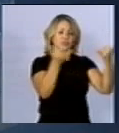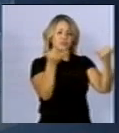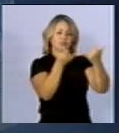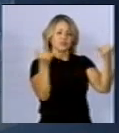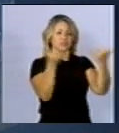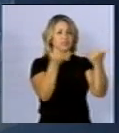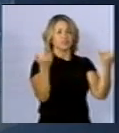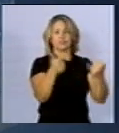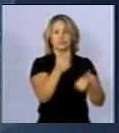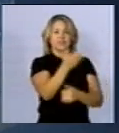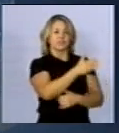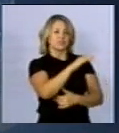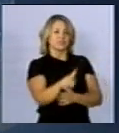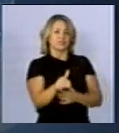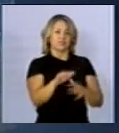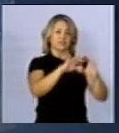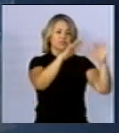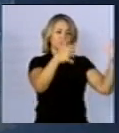esse benefício do cancelamento de campo.